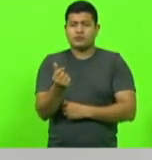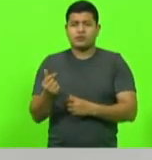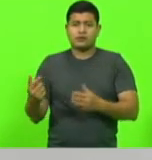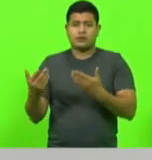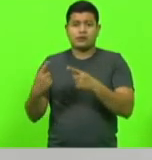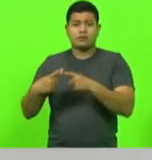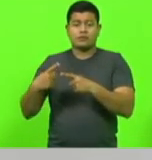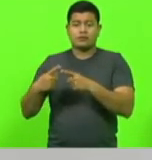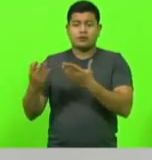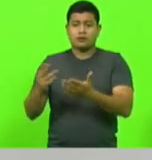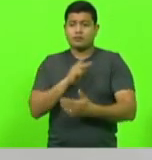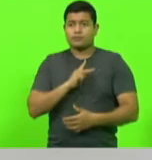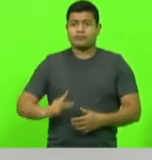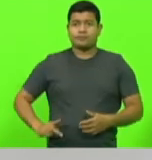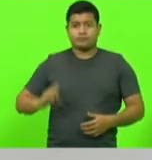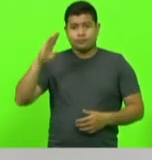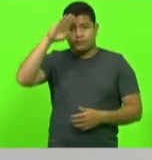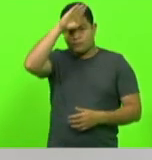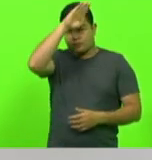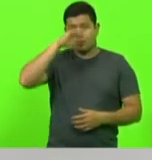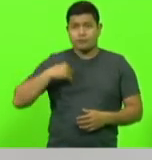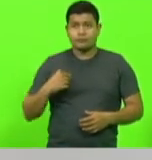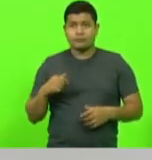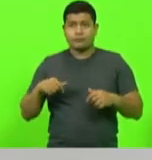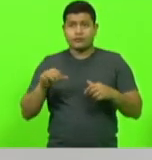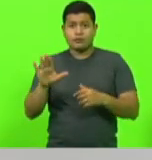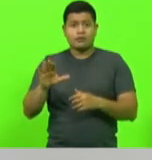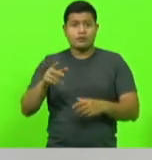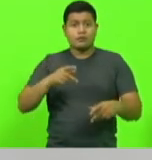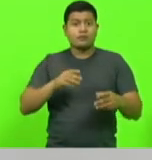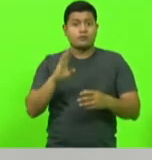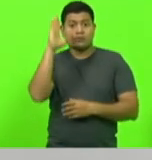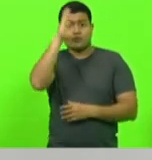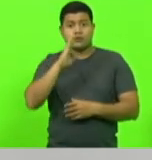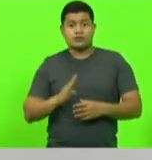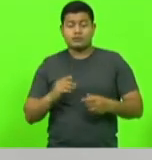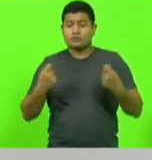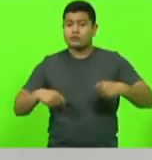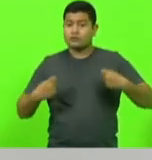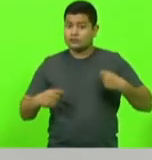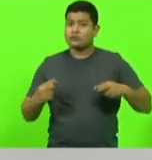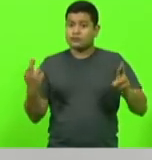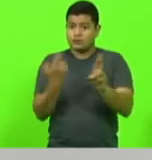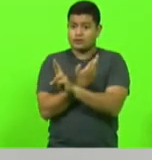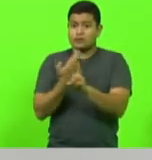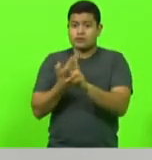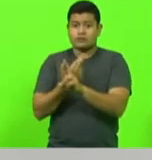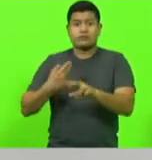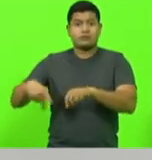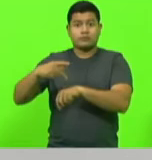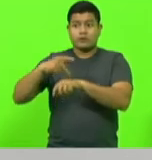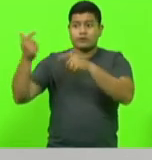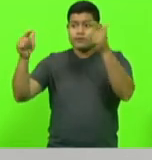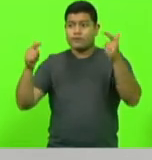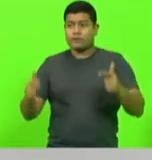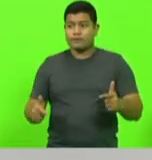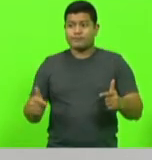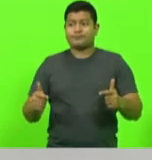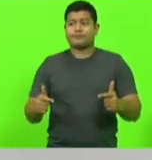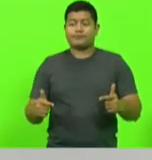talvez o presidente não se toque, mas o Brasil depende muito das relações internacionais. E o fato, meu amigo,